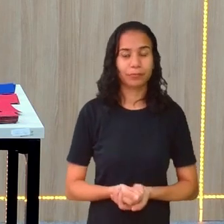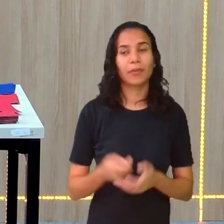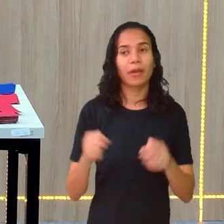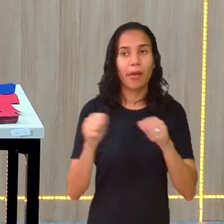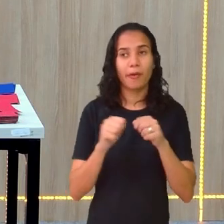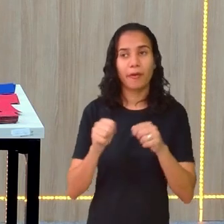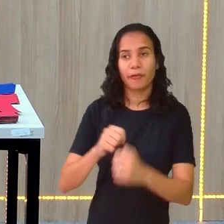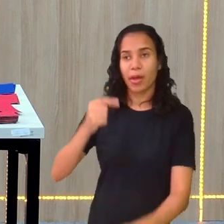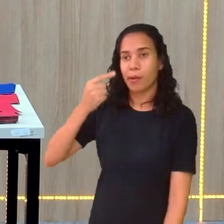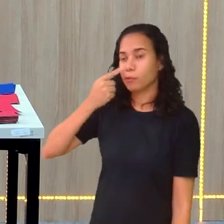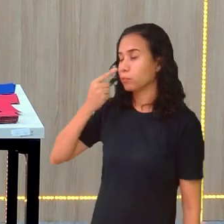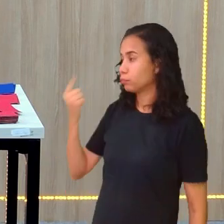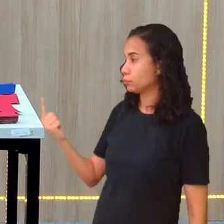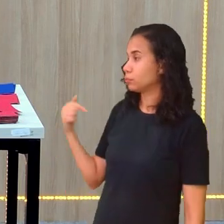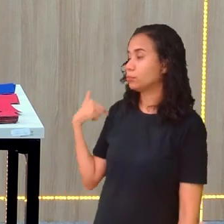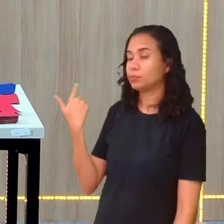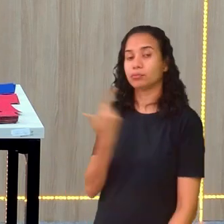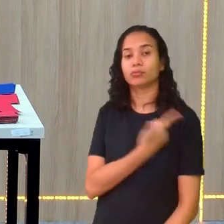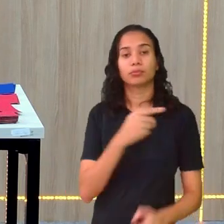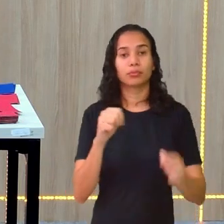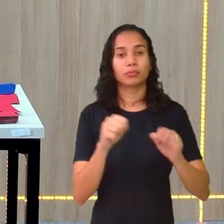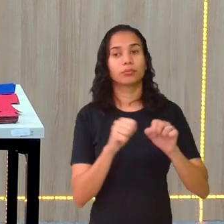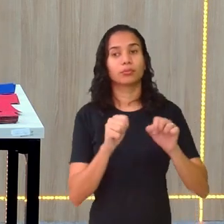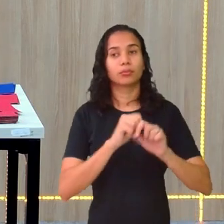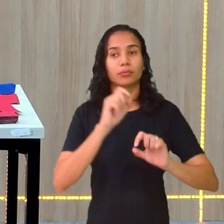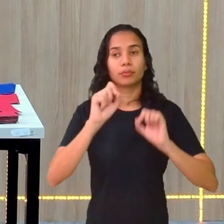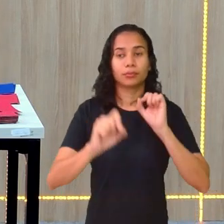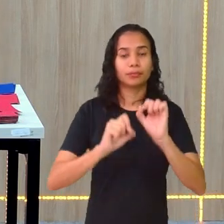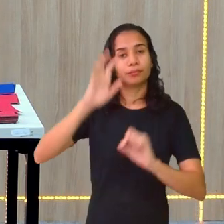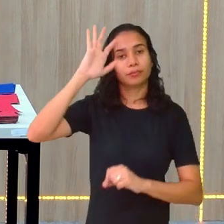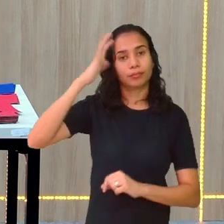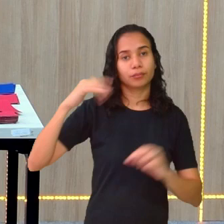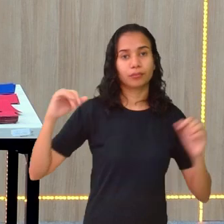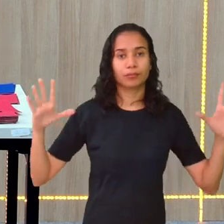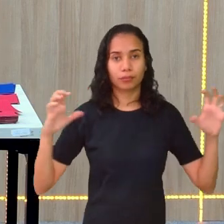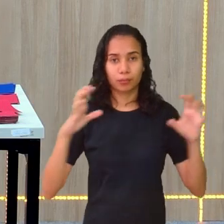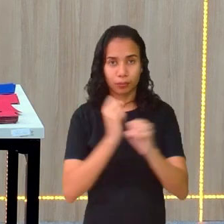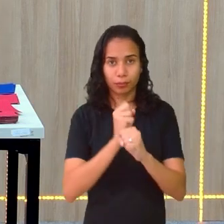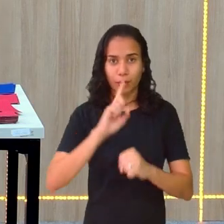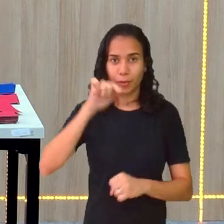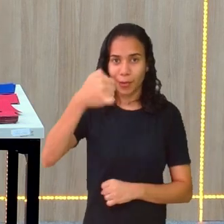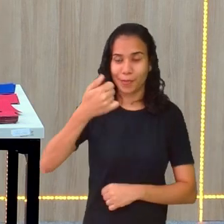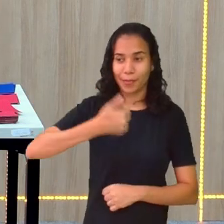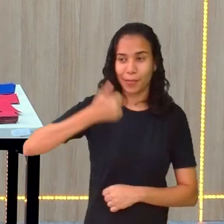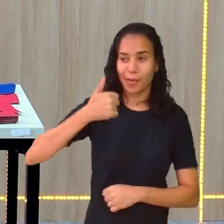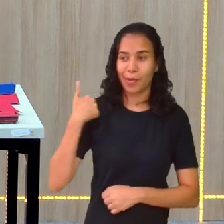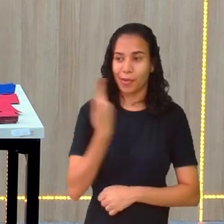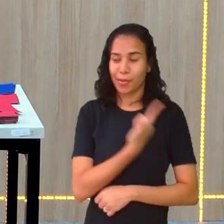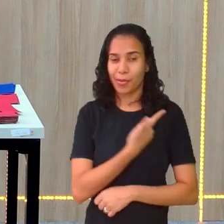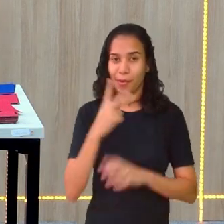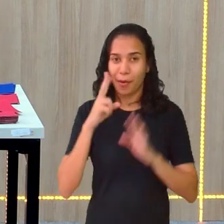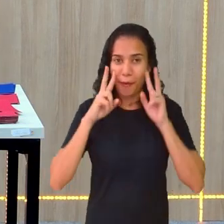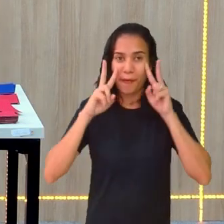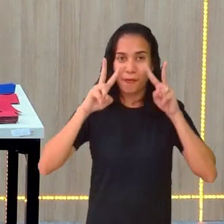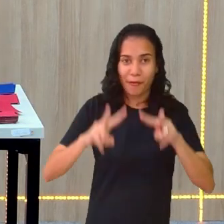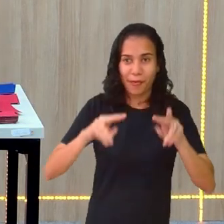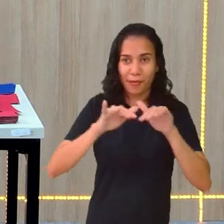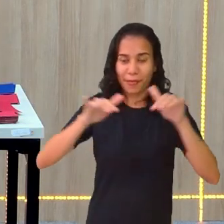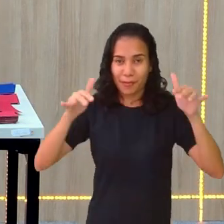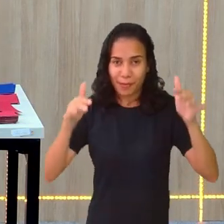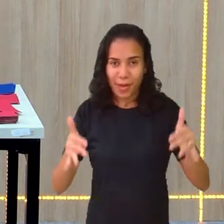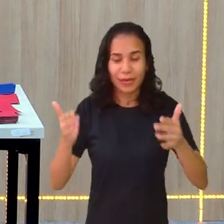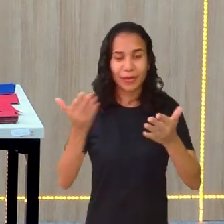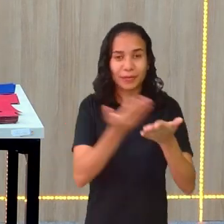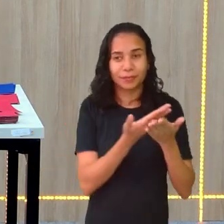Feito isso, nós vamos resolver isso aqui depois. Primeiro, vamos vir para cá e